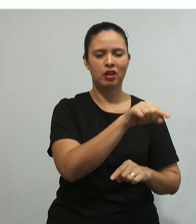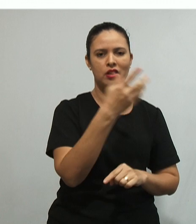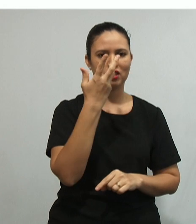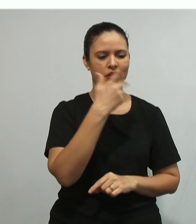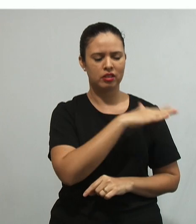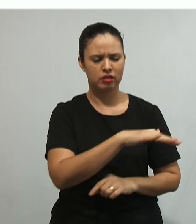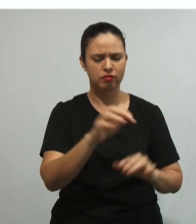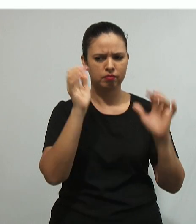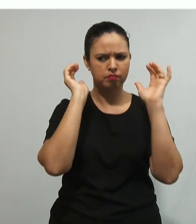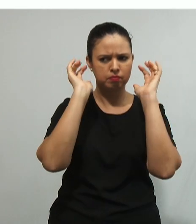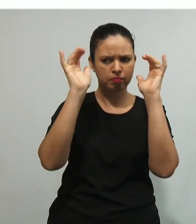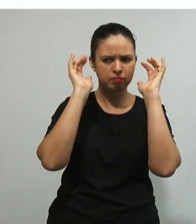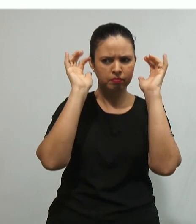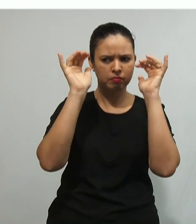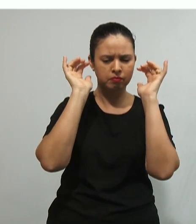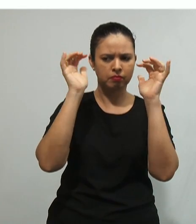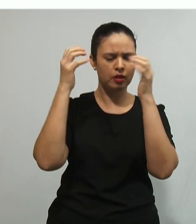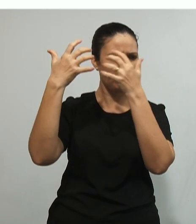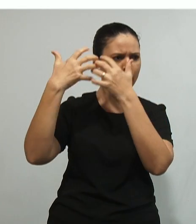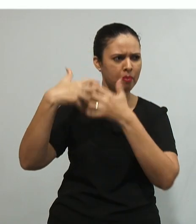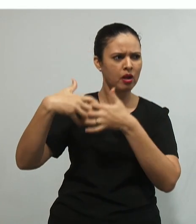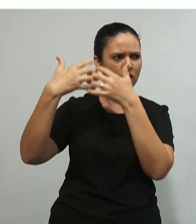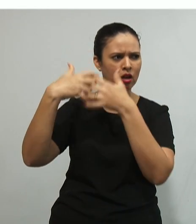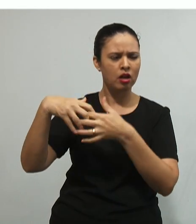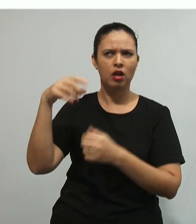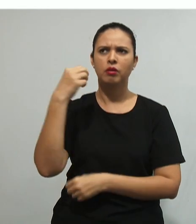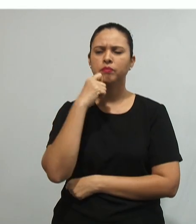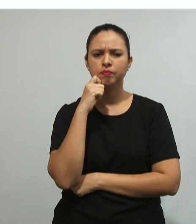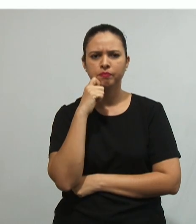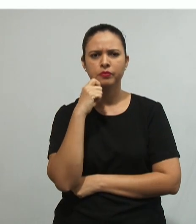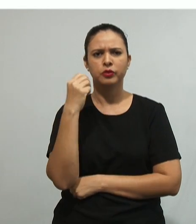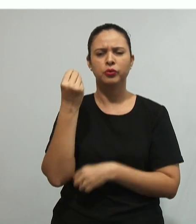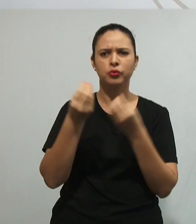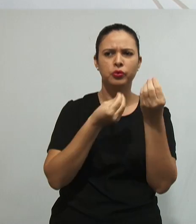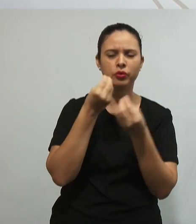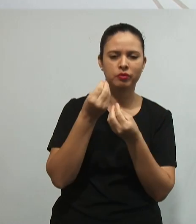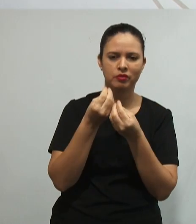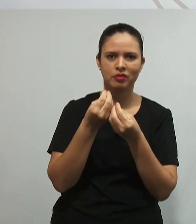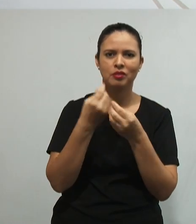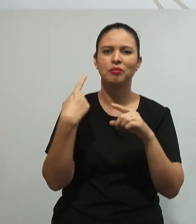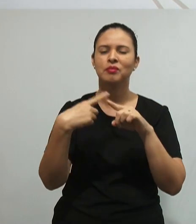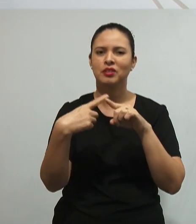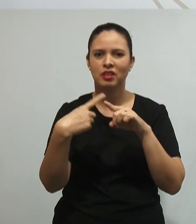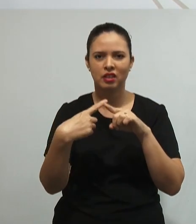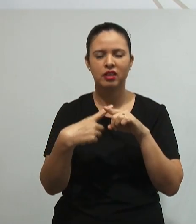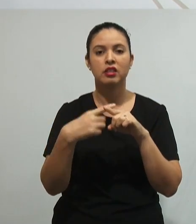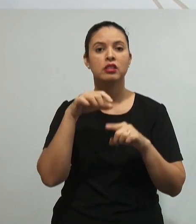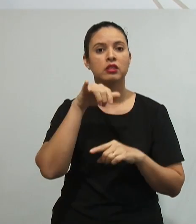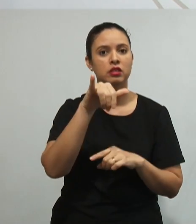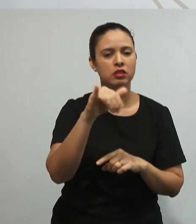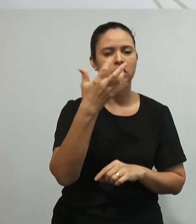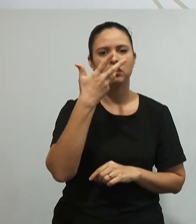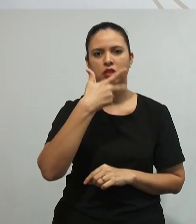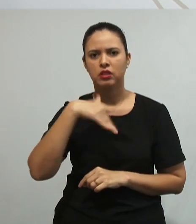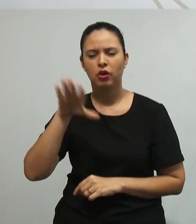problemas que desencadeiam ações nas crianças. Quando as crianças se veem curiosas, né, com perguntas